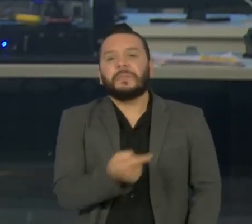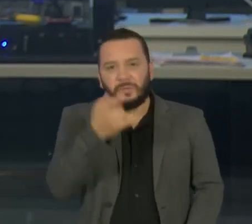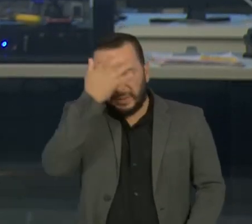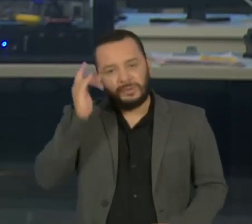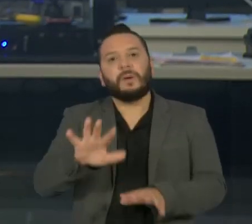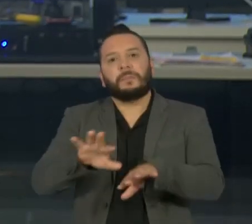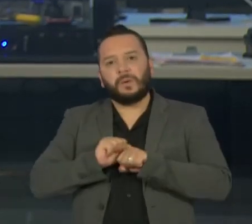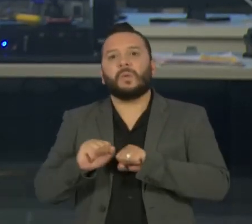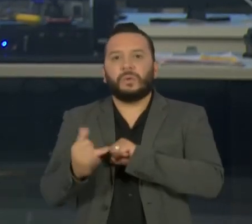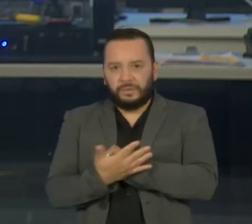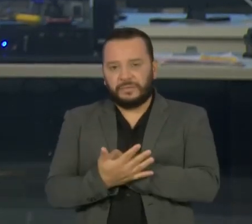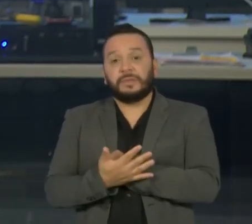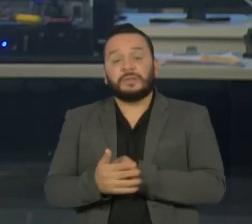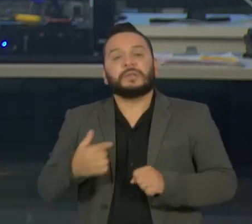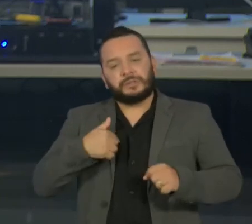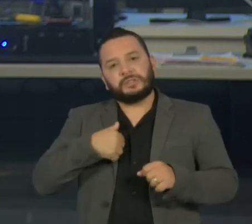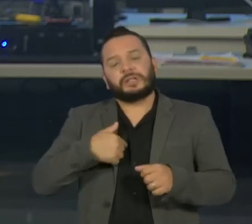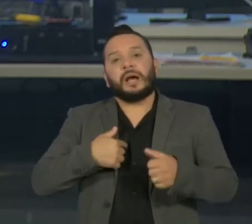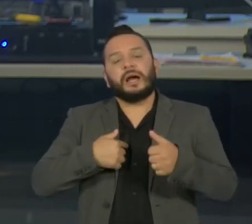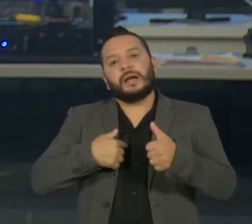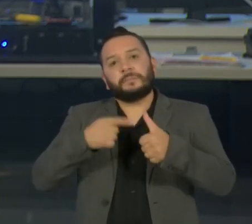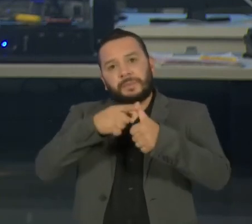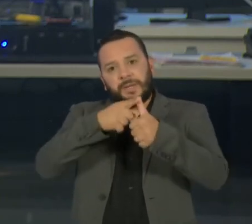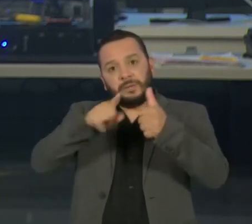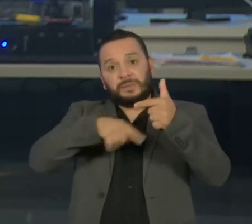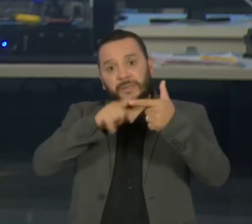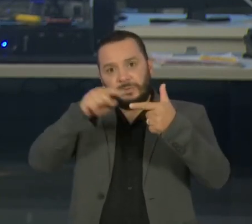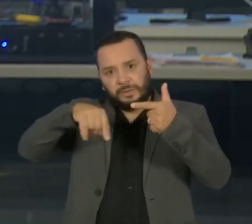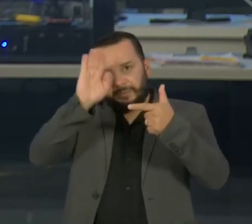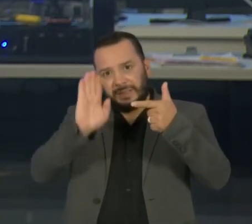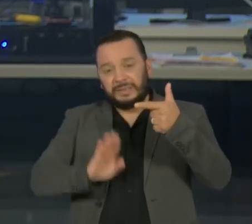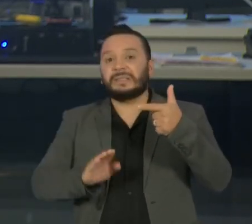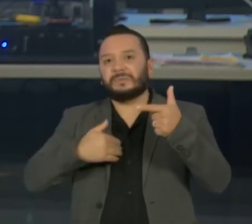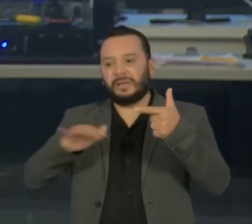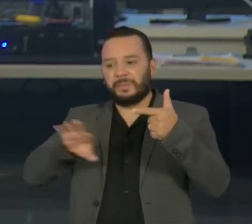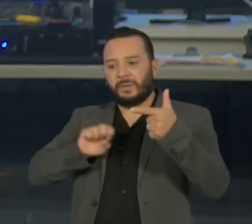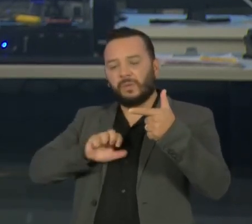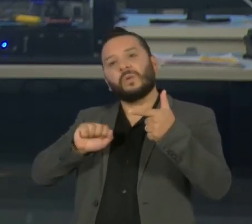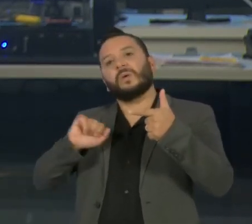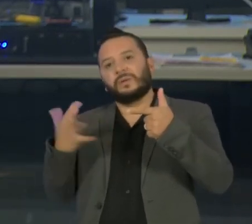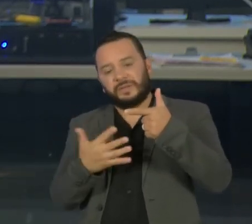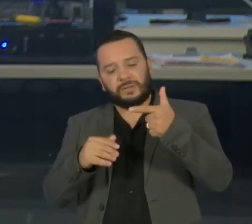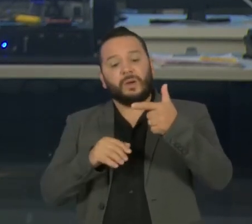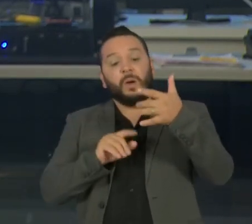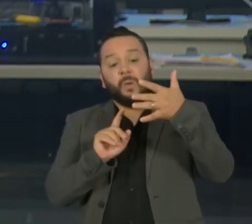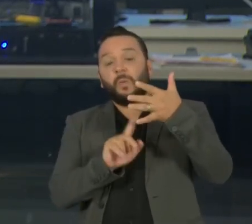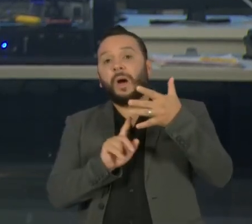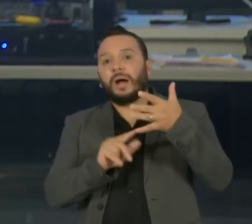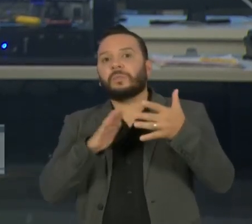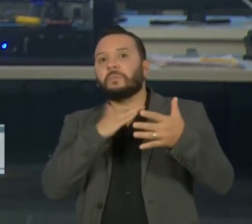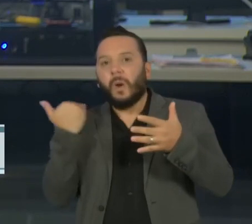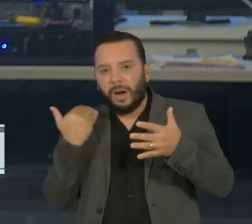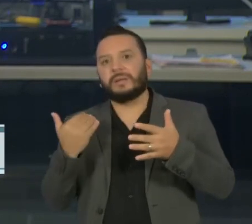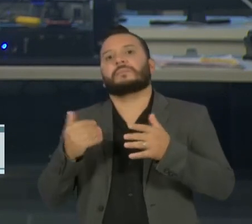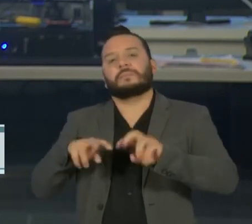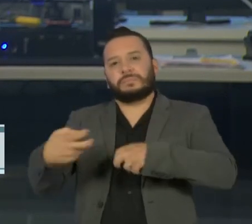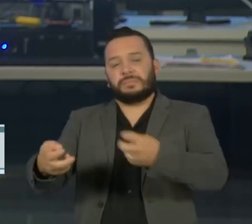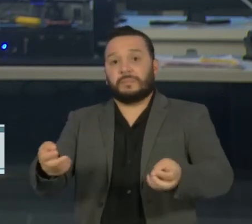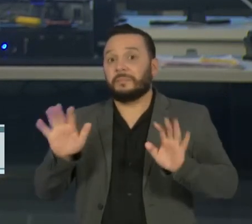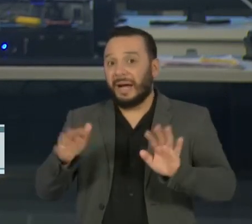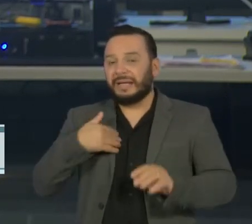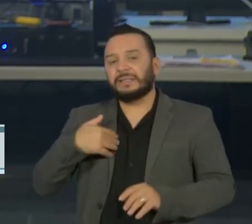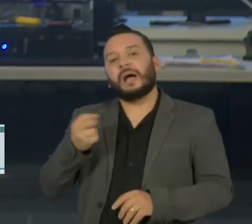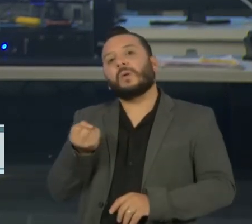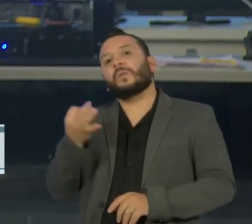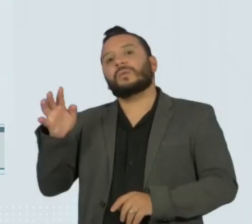registros no mundo e o quarto com mais mortes. Mesmo assim, uma série de estados começa hoje a liberar as atividades